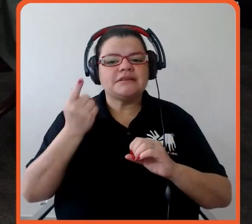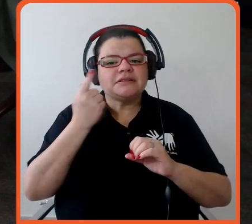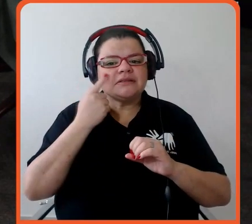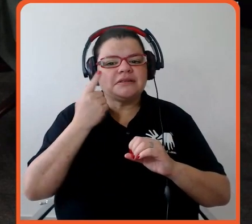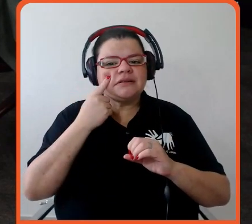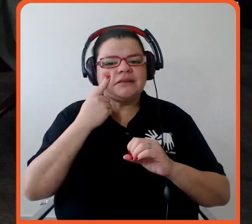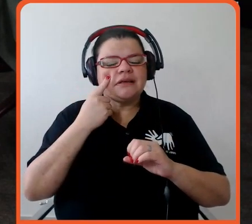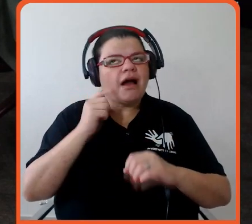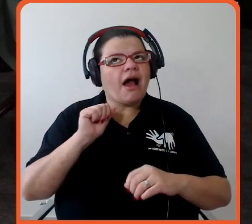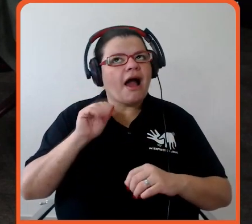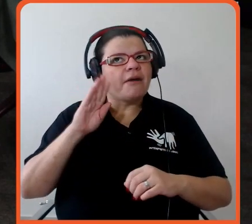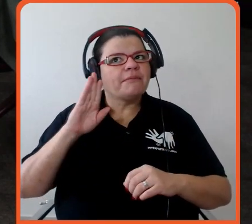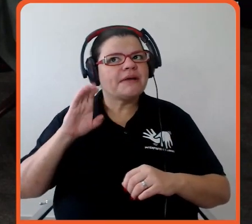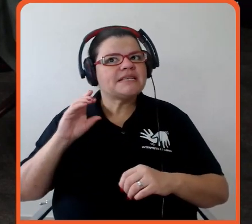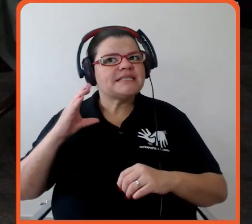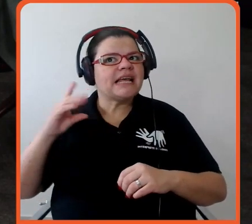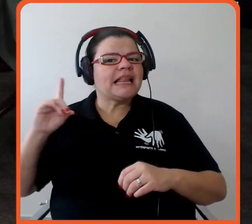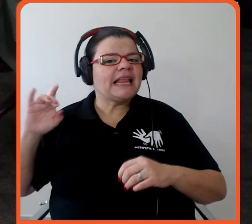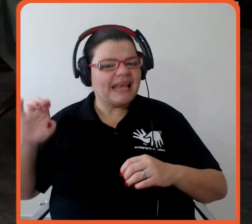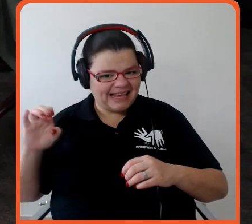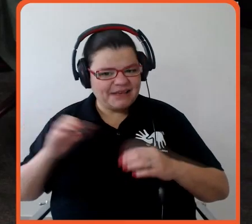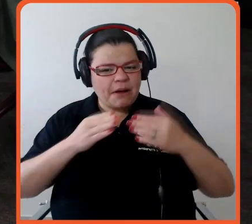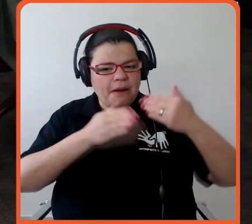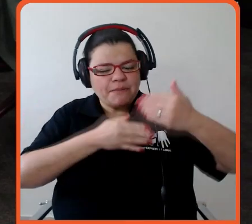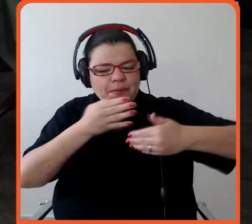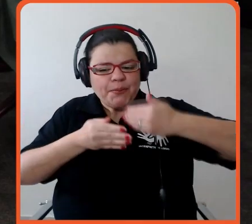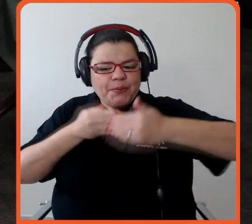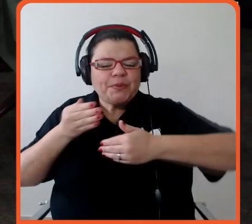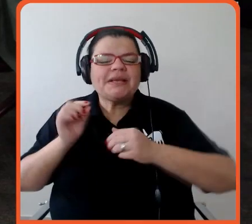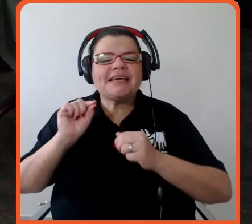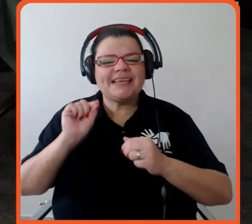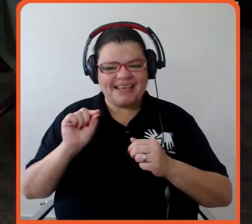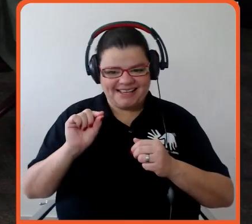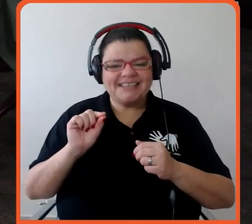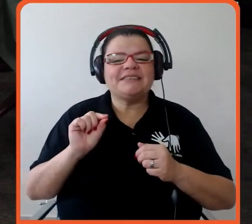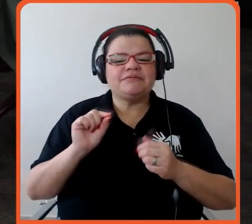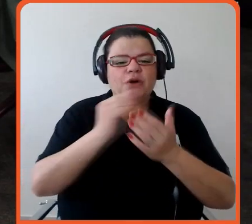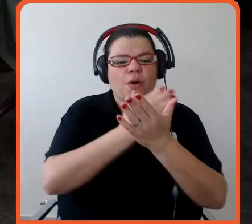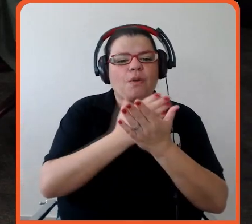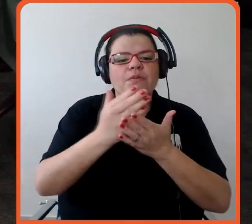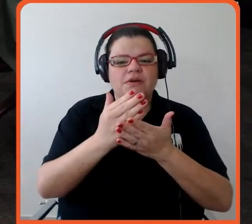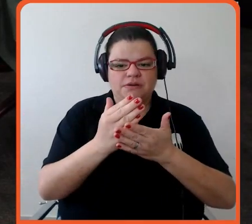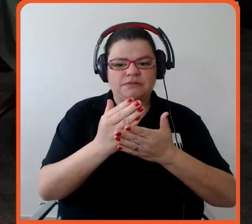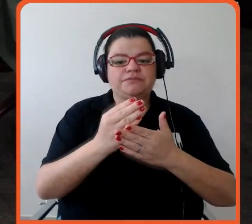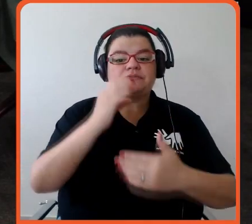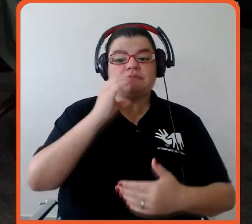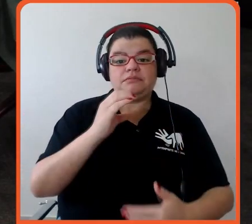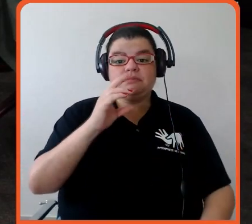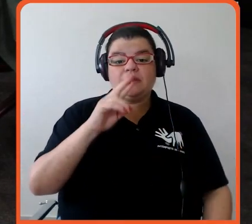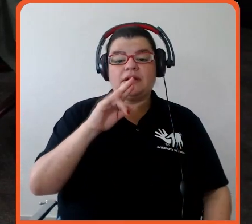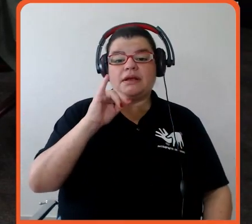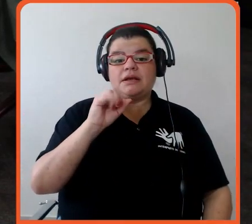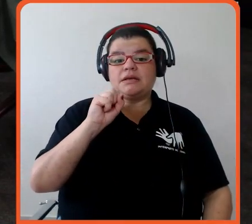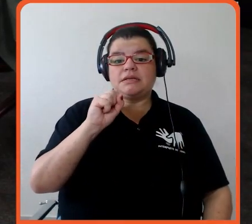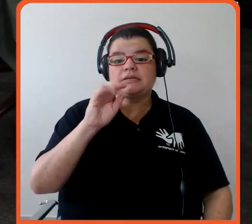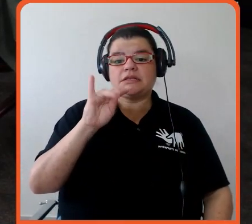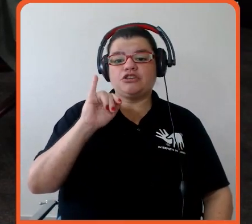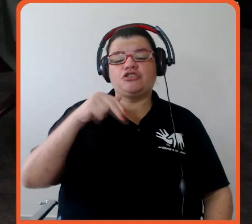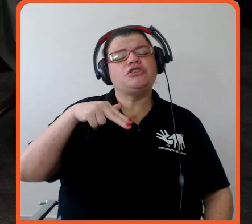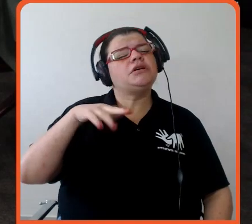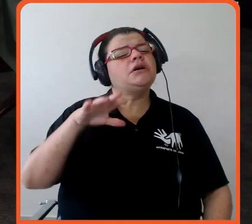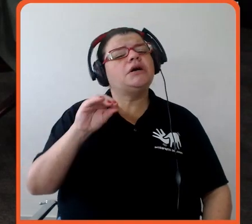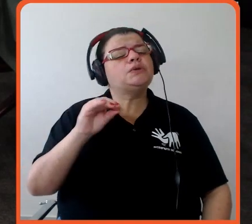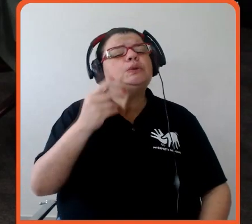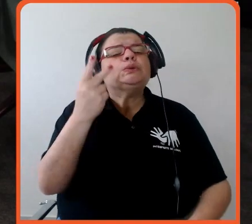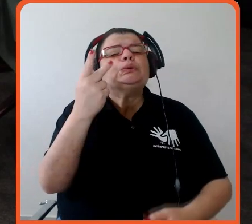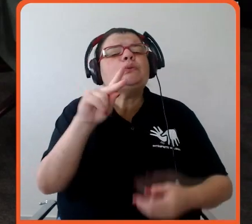aqui na ordem alfabética, eu vou começar então pelo Cristiano. Cristiano, quais são suas percepções do